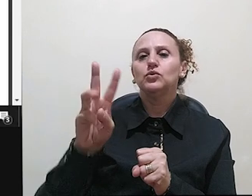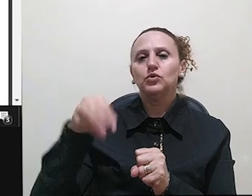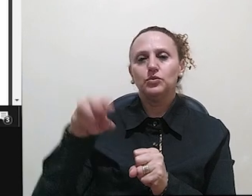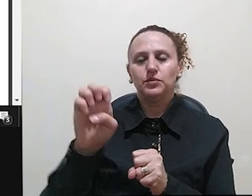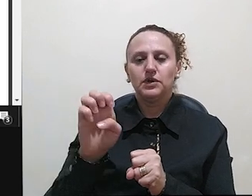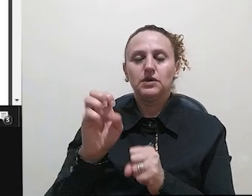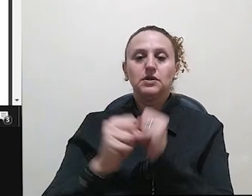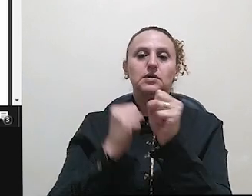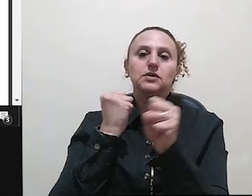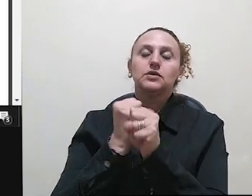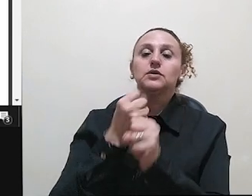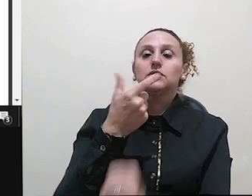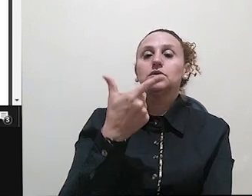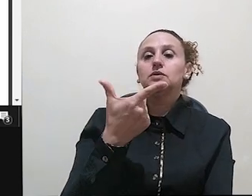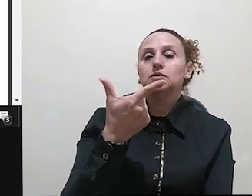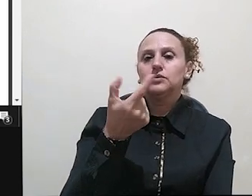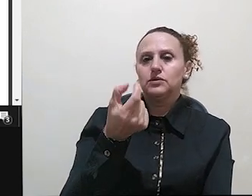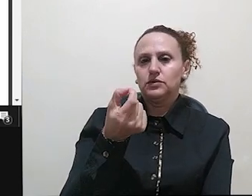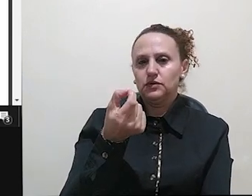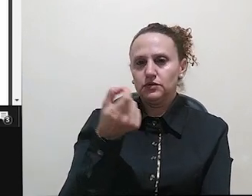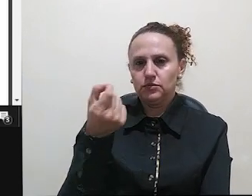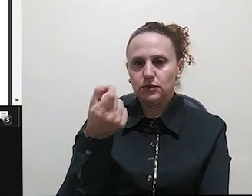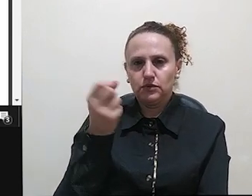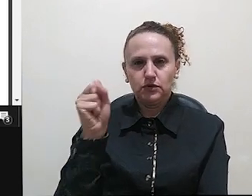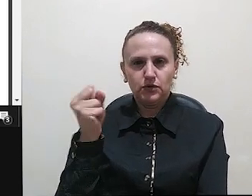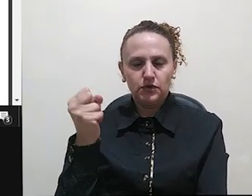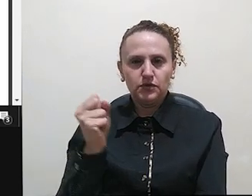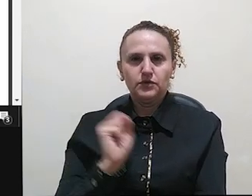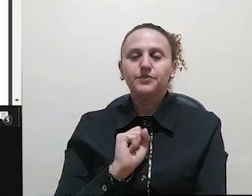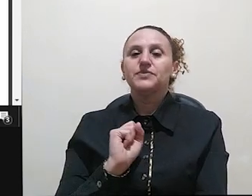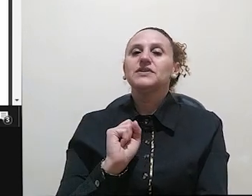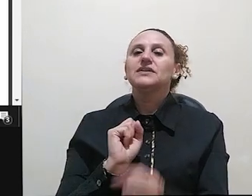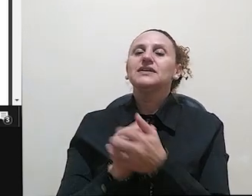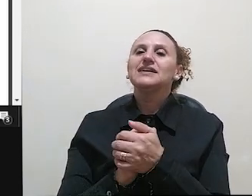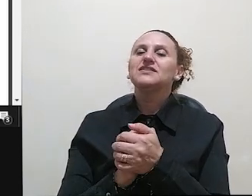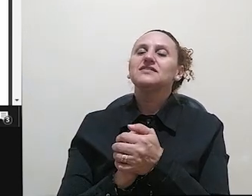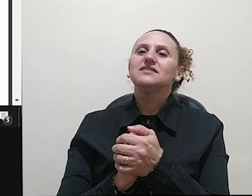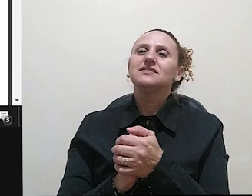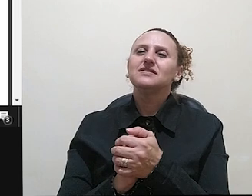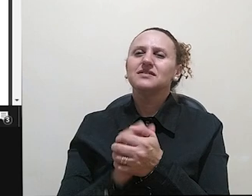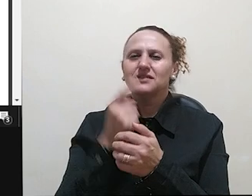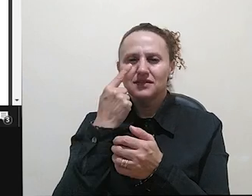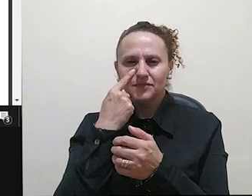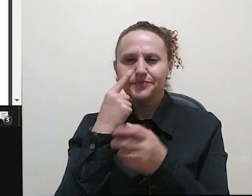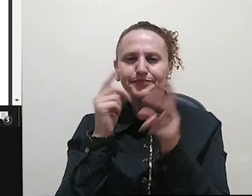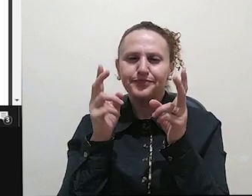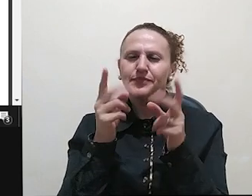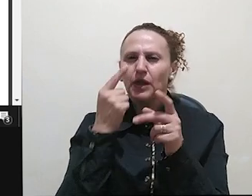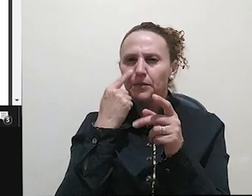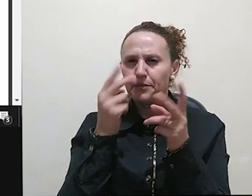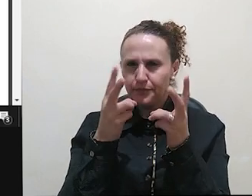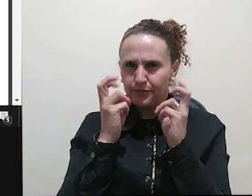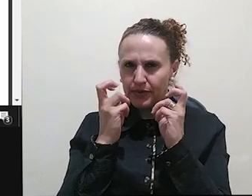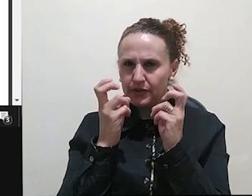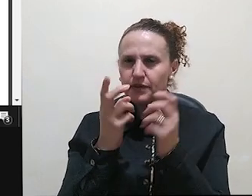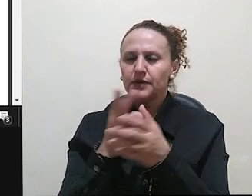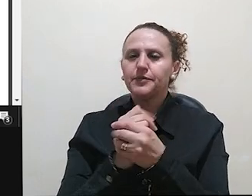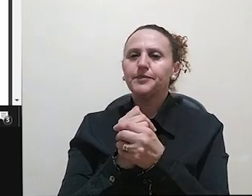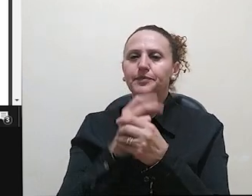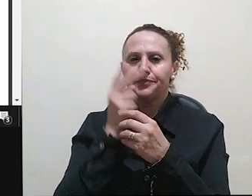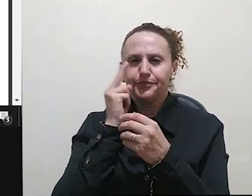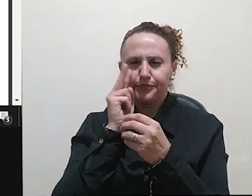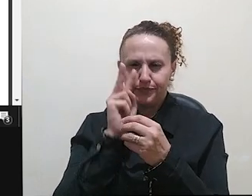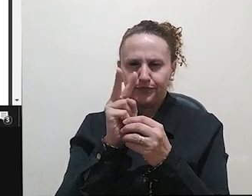resenha do livro Ensaios de Filosofia da Linguística, do autor José Borges Neto. Então vejam, essa